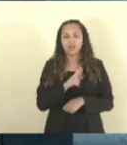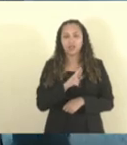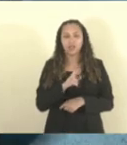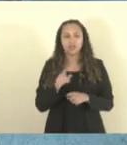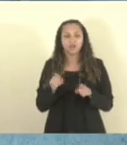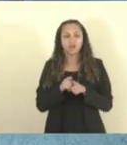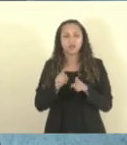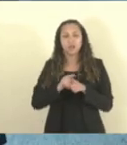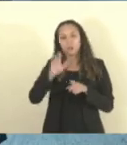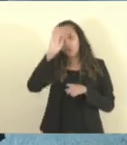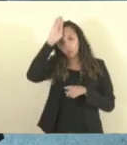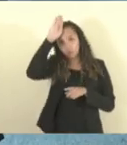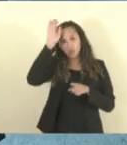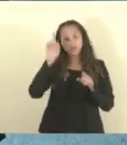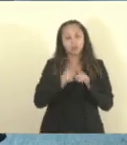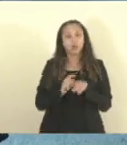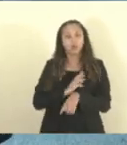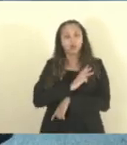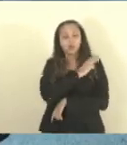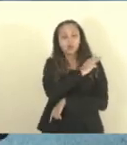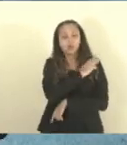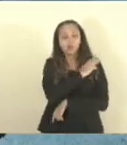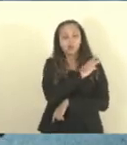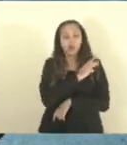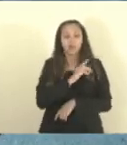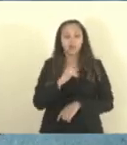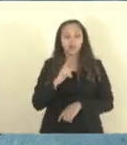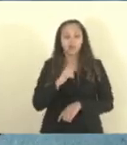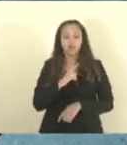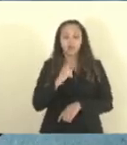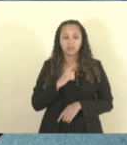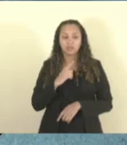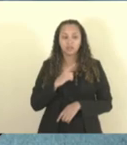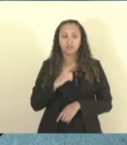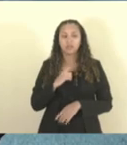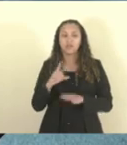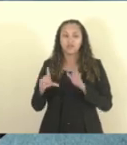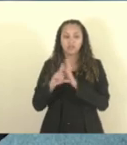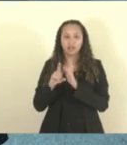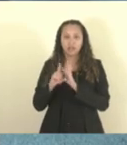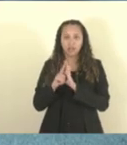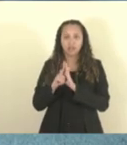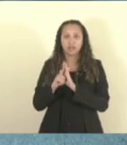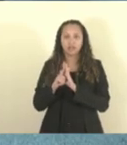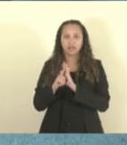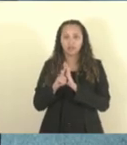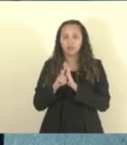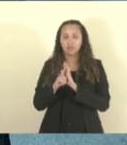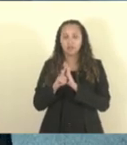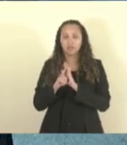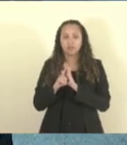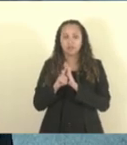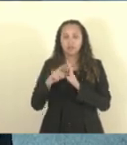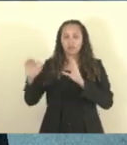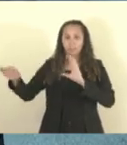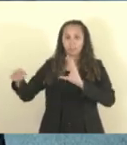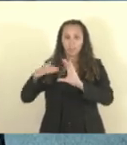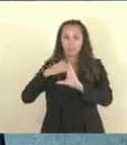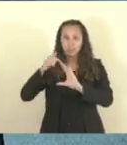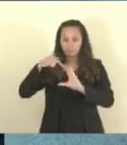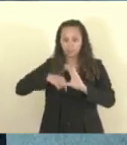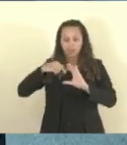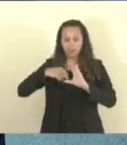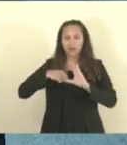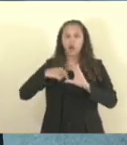do Corpo de Bombeiros, para que seja dada essa similaridade na legislação dos militares. Ou seja, eles vão encaminhar para cá uma lei, o governo vai